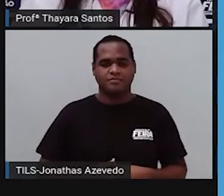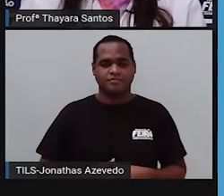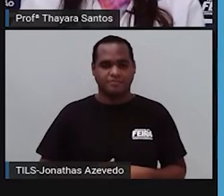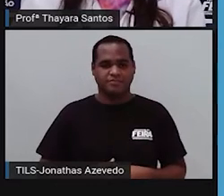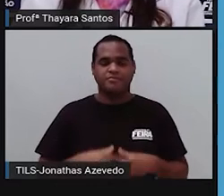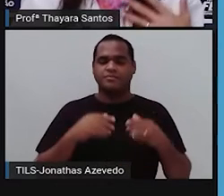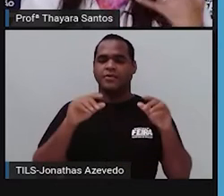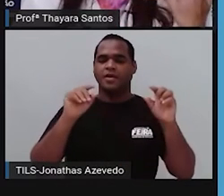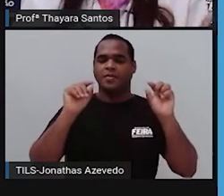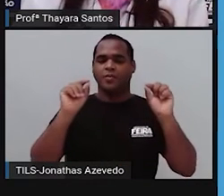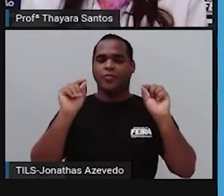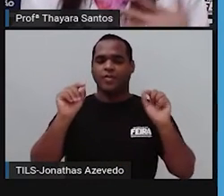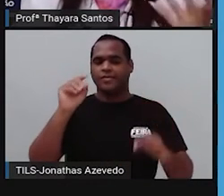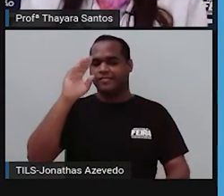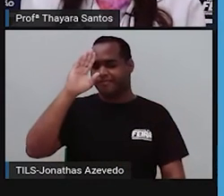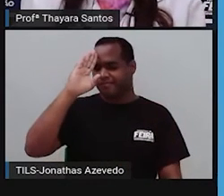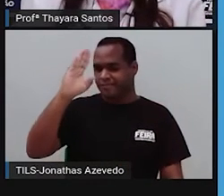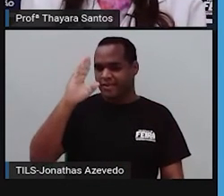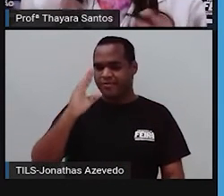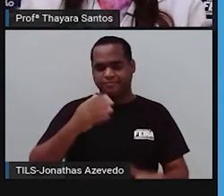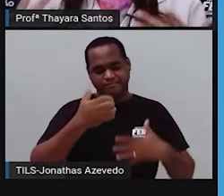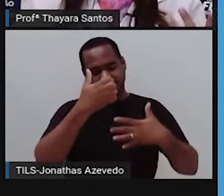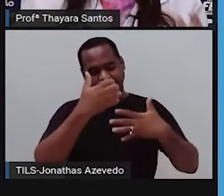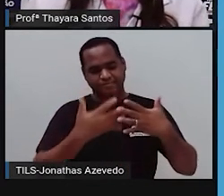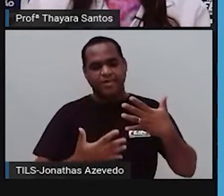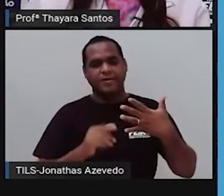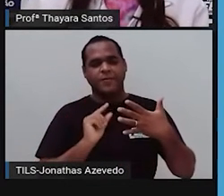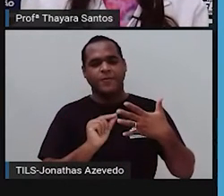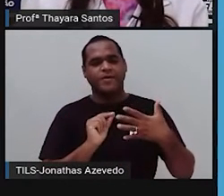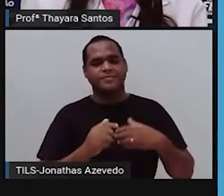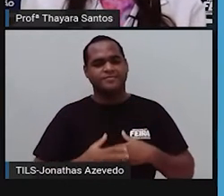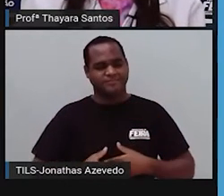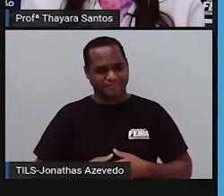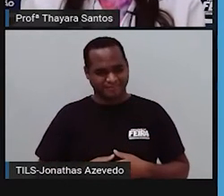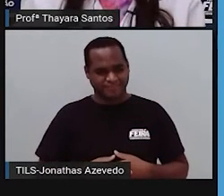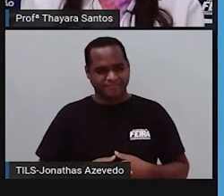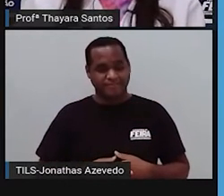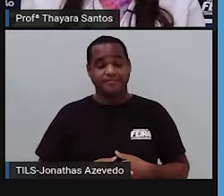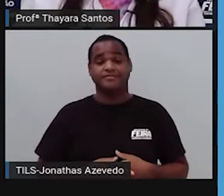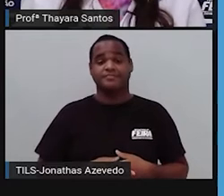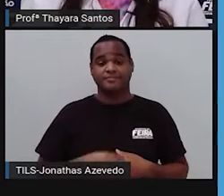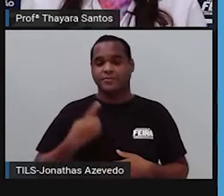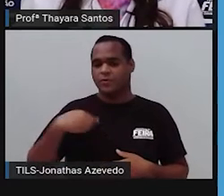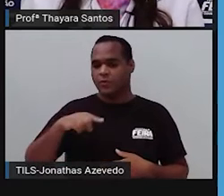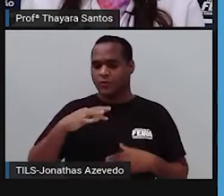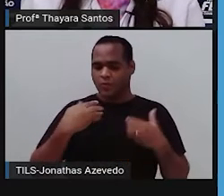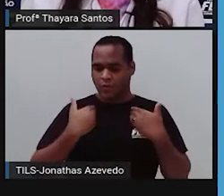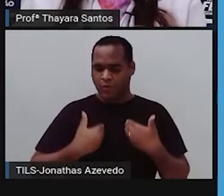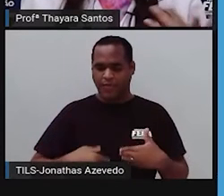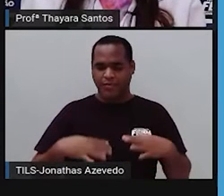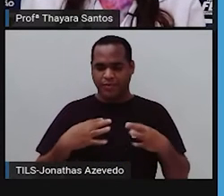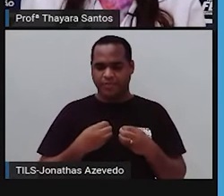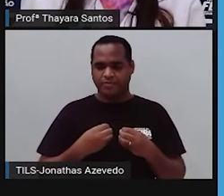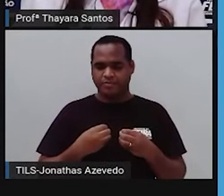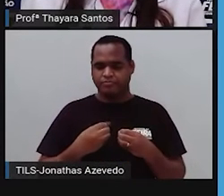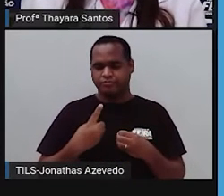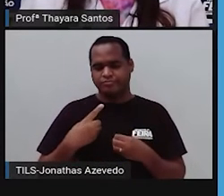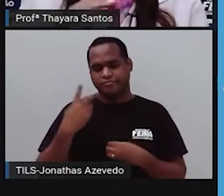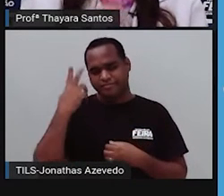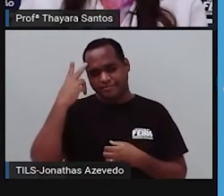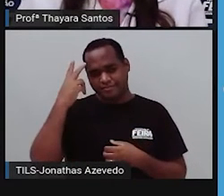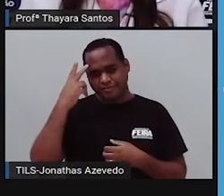E quais são esses principais, né? Quais são os tecidos principais que a gente tem no nosso corpo, que a gente chama de tecidos básicos?